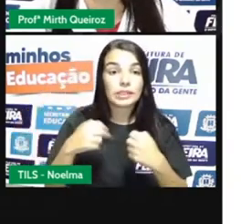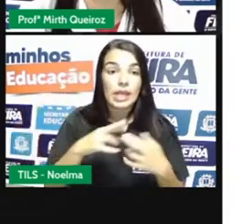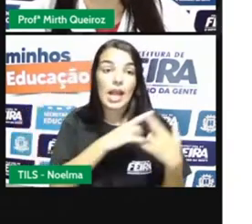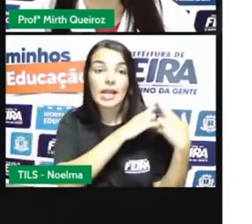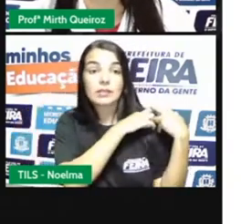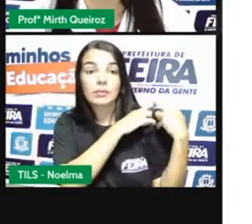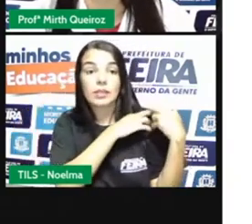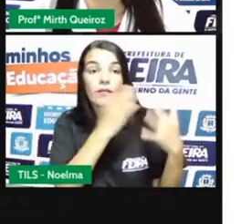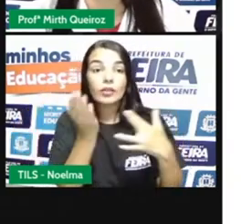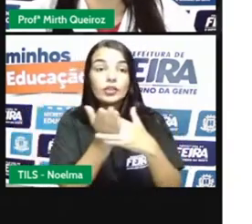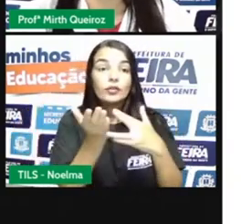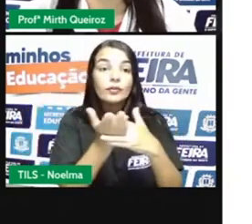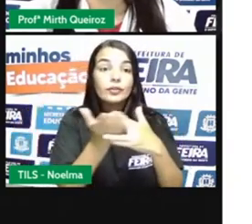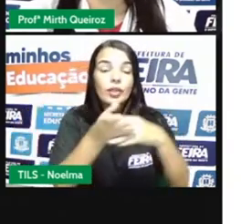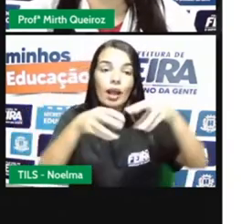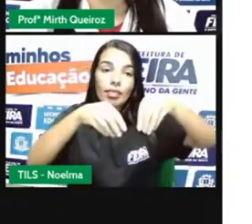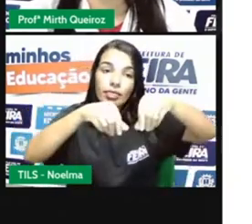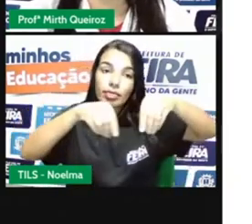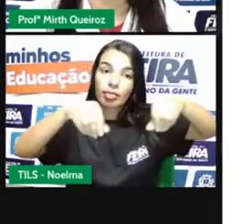as terras, né?